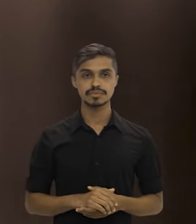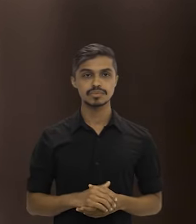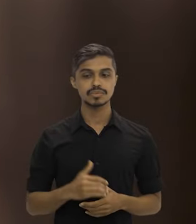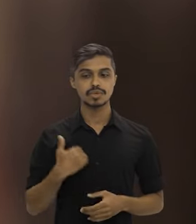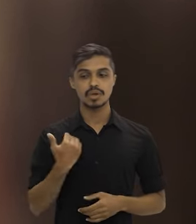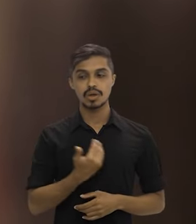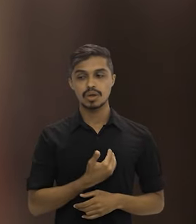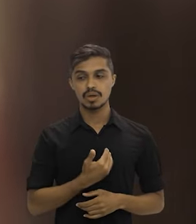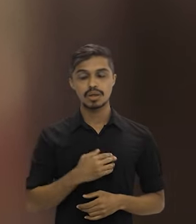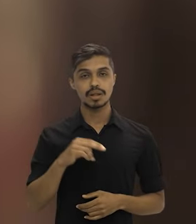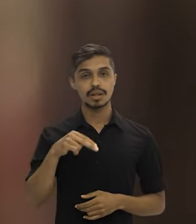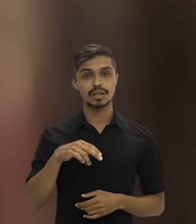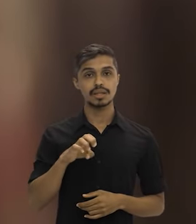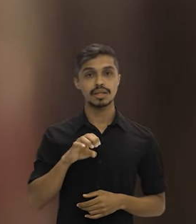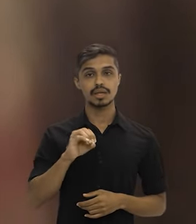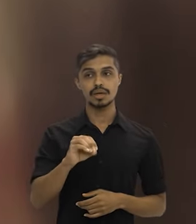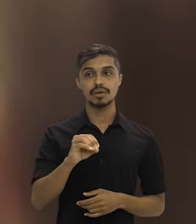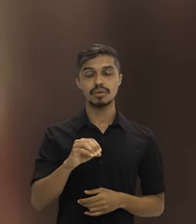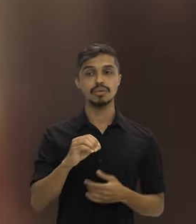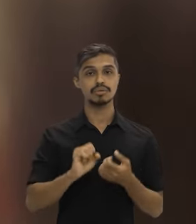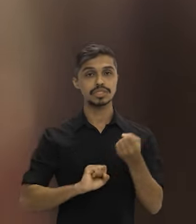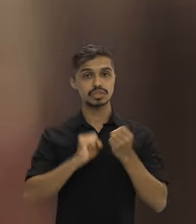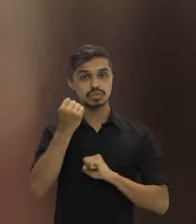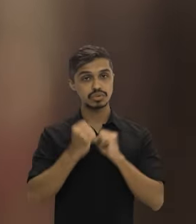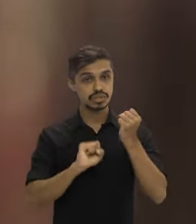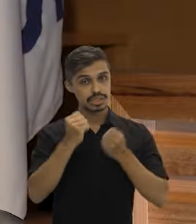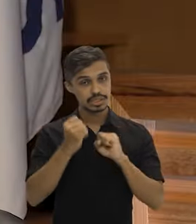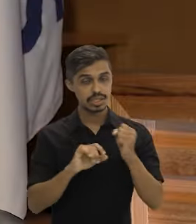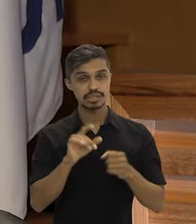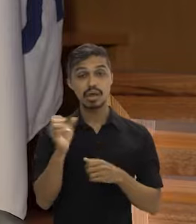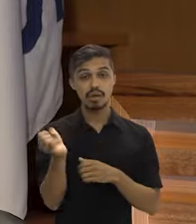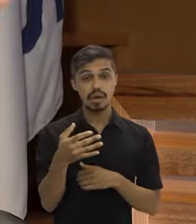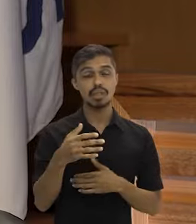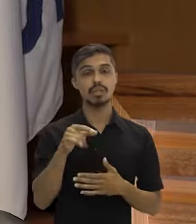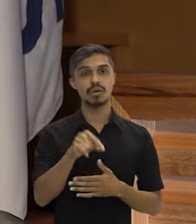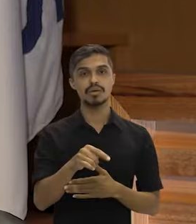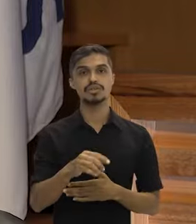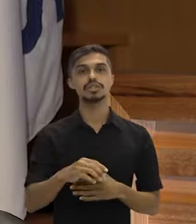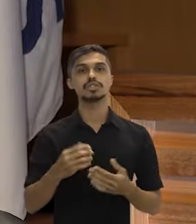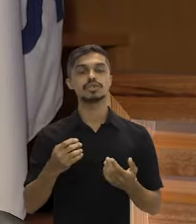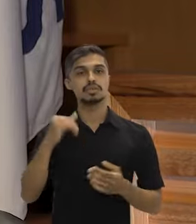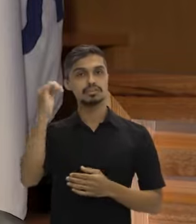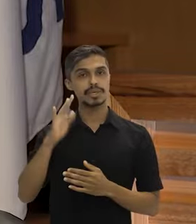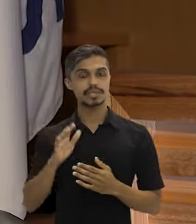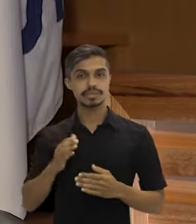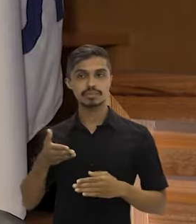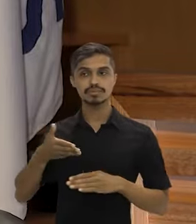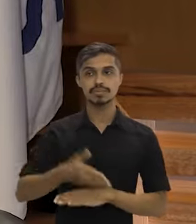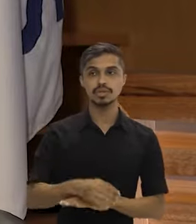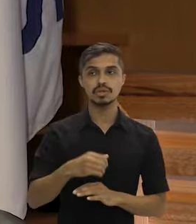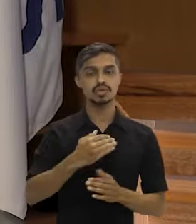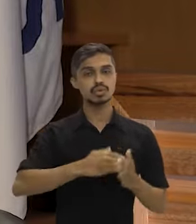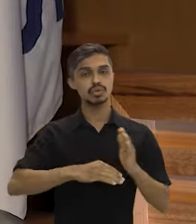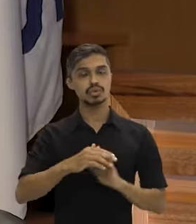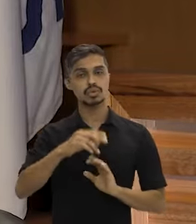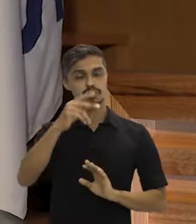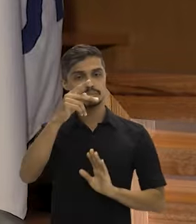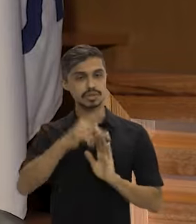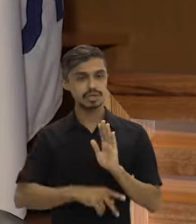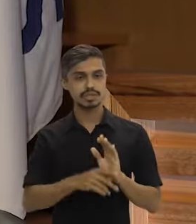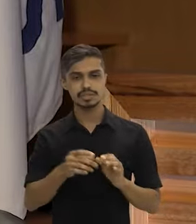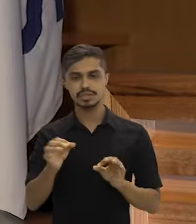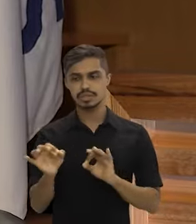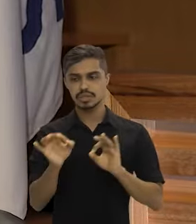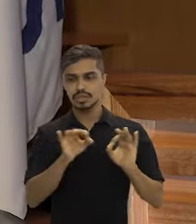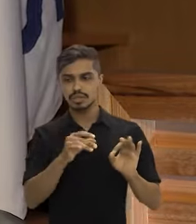todo o que a gente está chamando de neoindustrialização, que é a nova indústria que o Brasil está se colocando, todo um plano